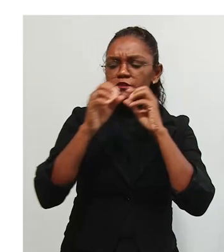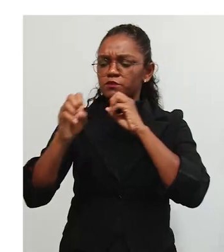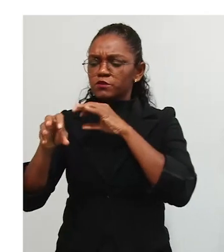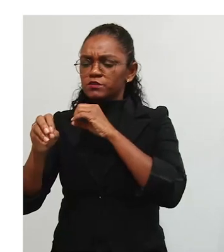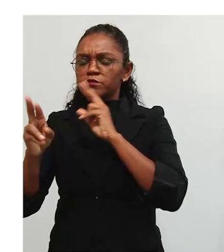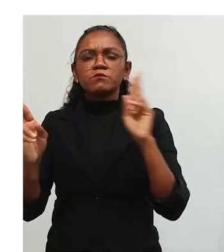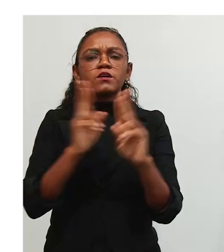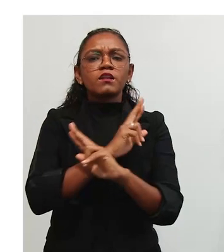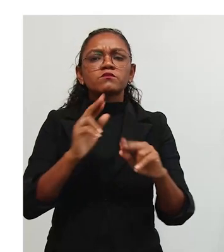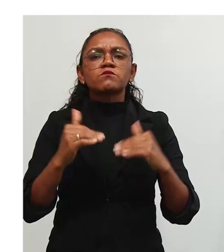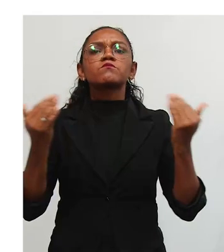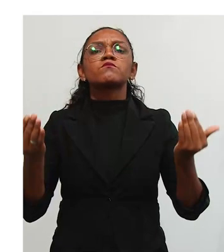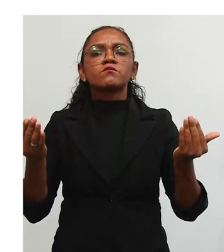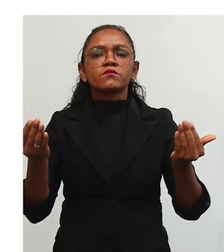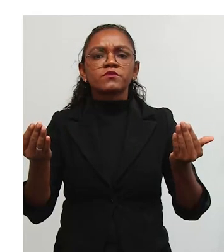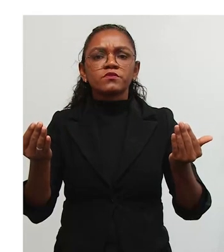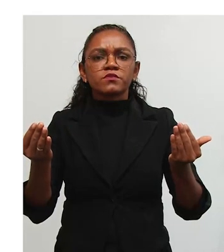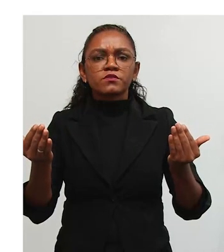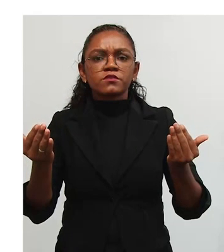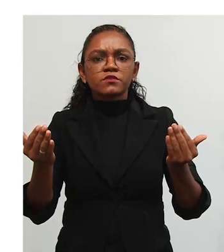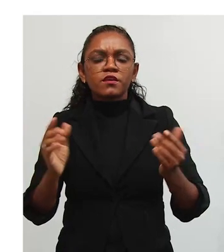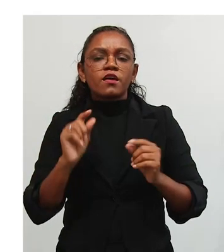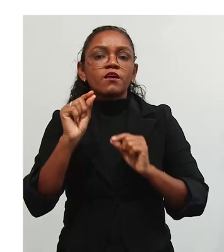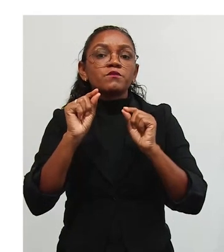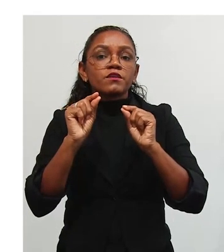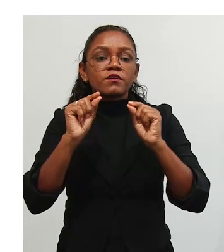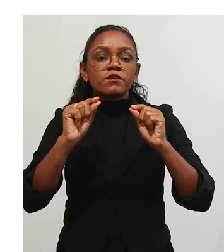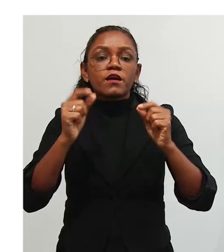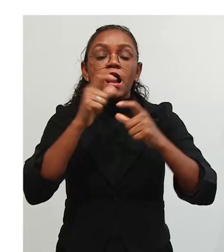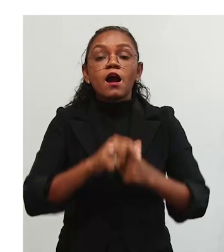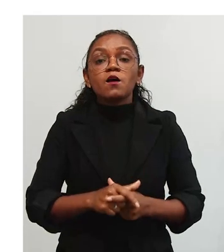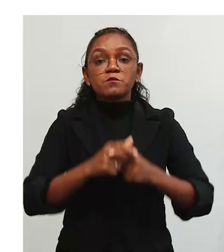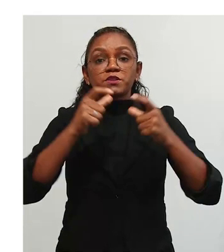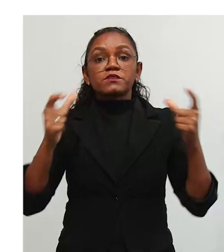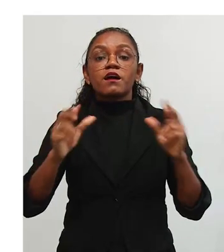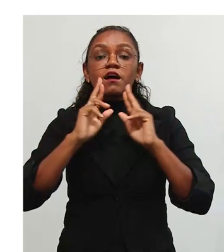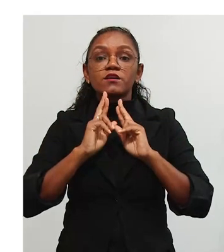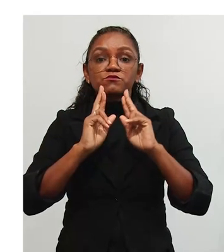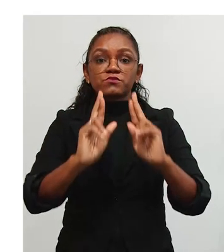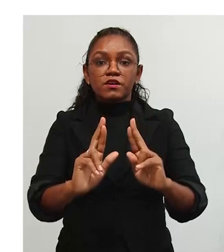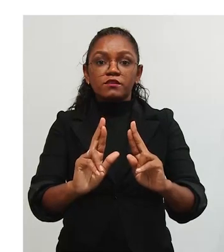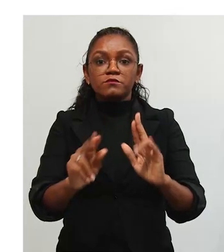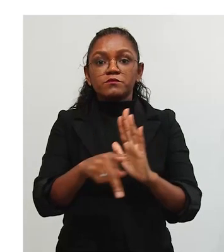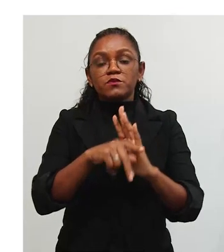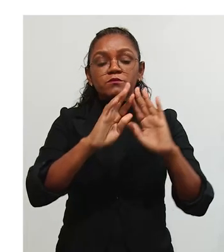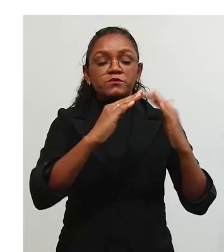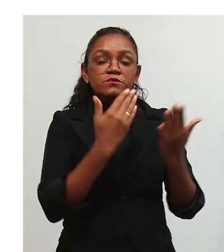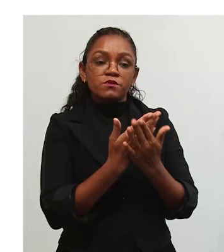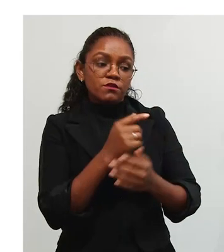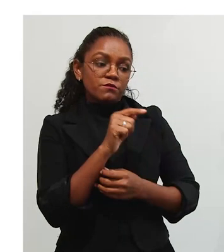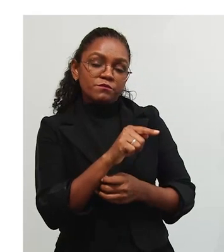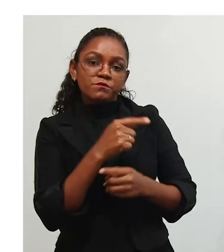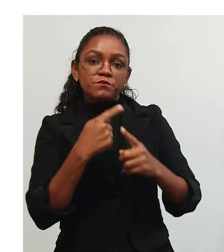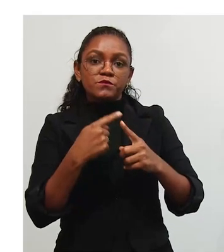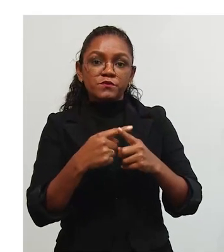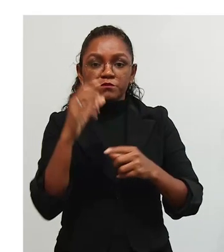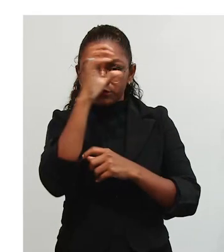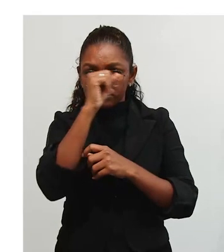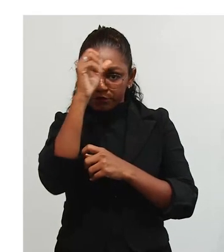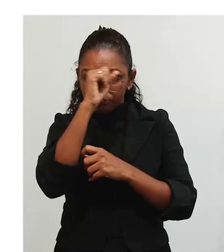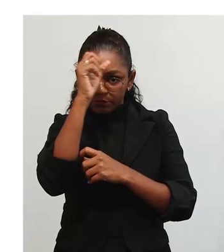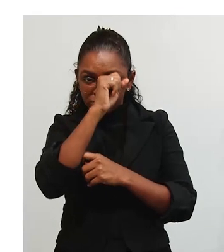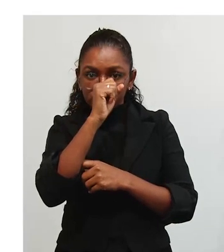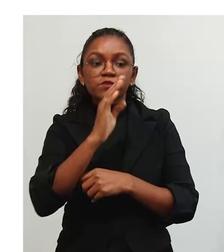psicologia com a educação? No nosso caso, nós buscamos maximizar os resultados da escola, a